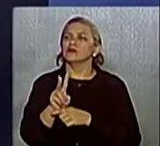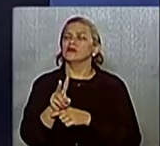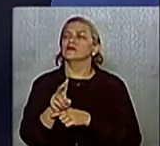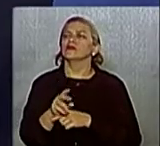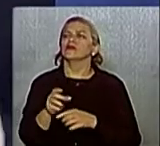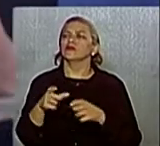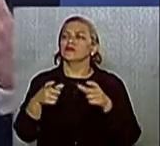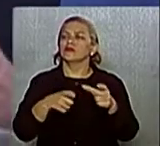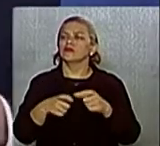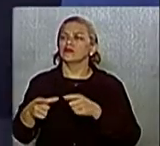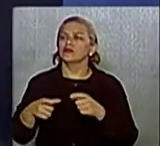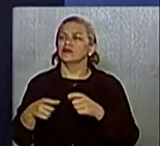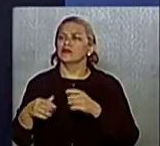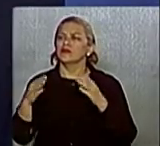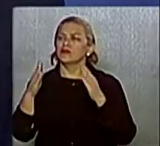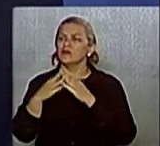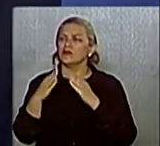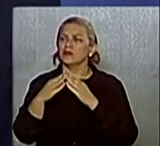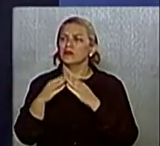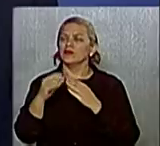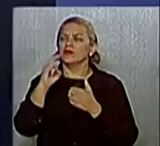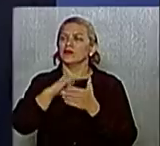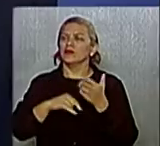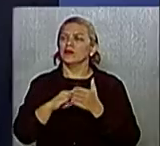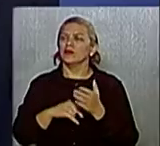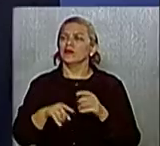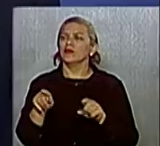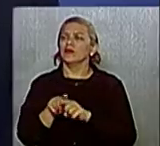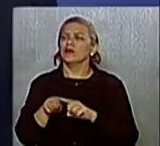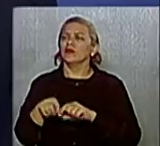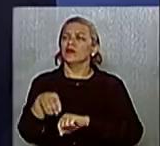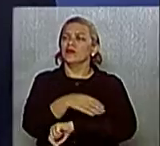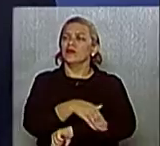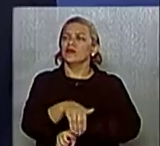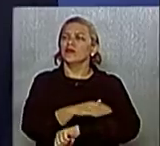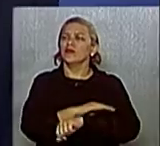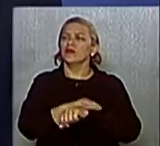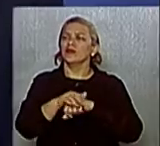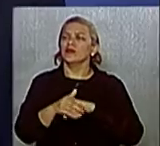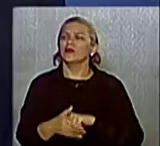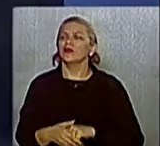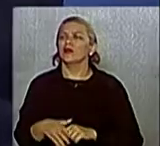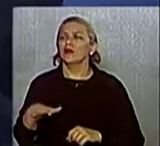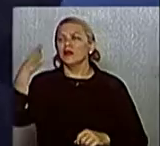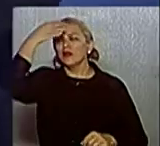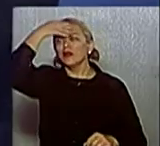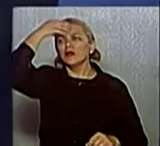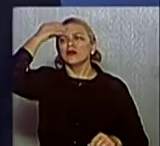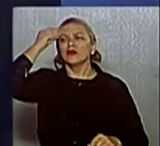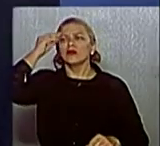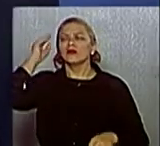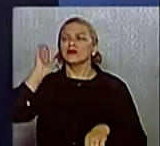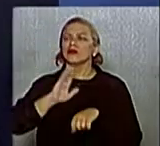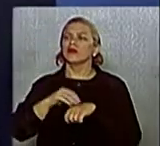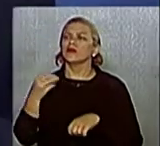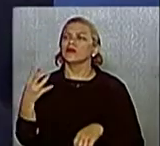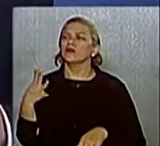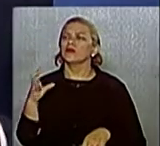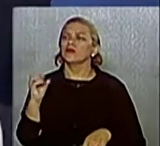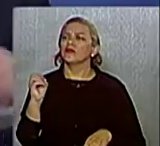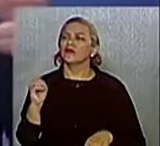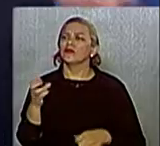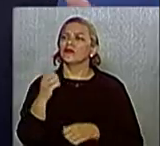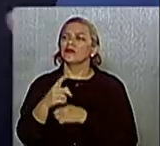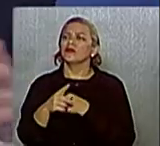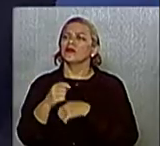loteamentos e destes bairros que estão esquecidos, alguns deles, há mais de 40 anos, como é o